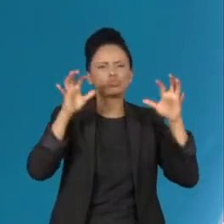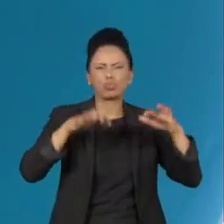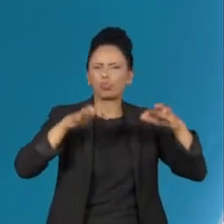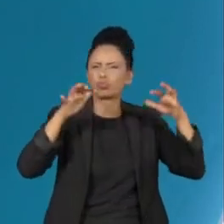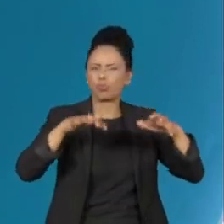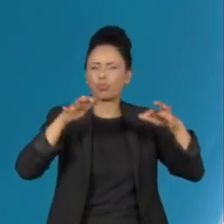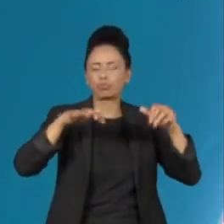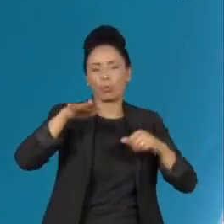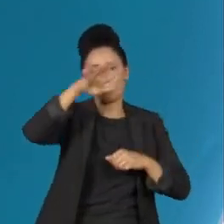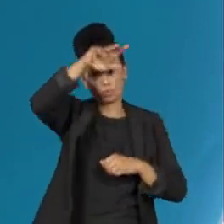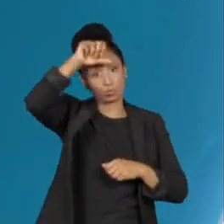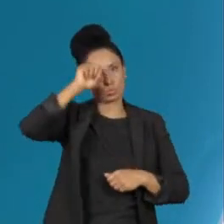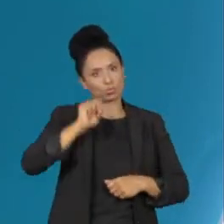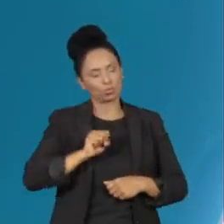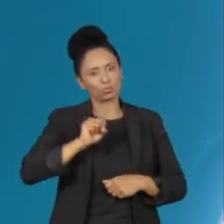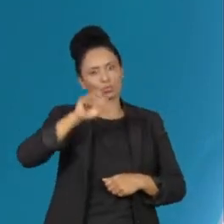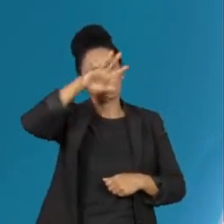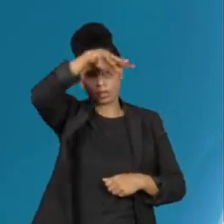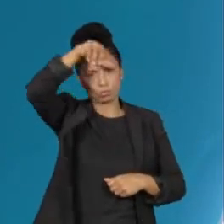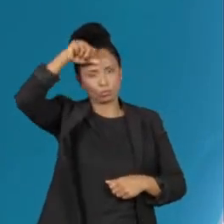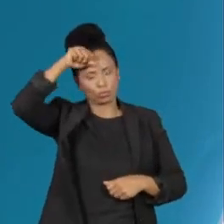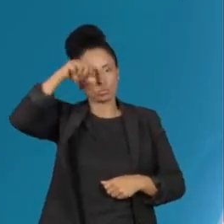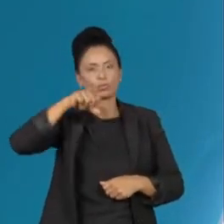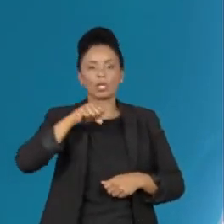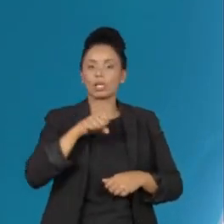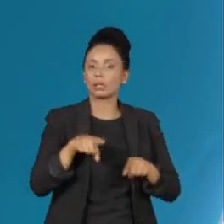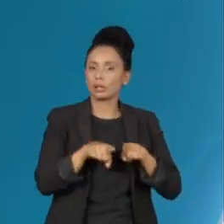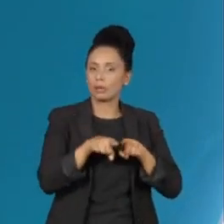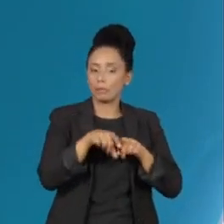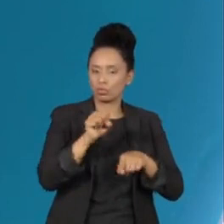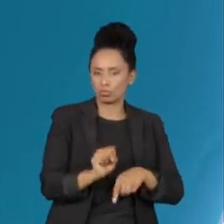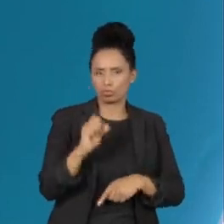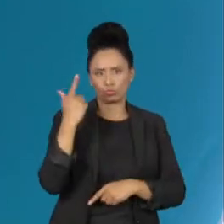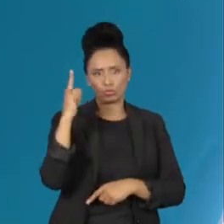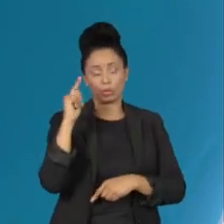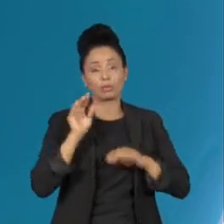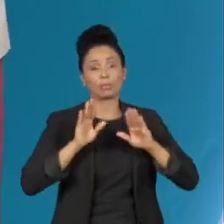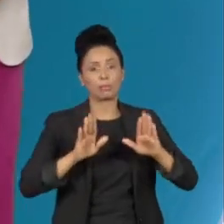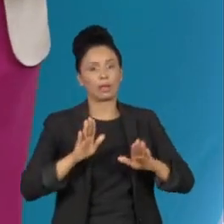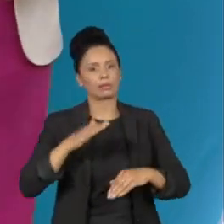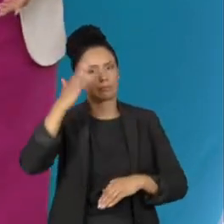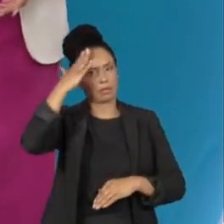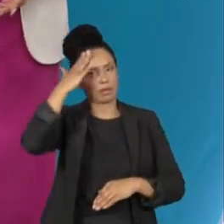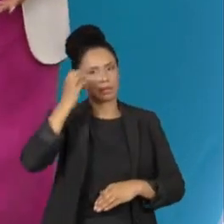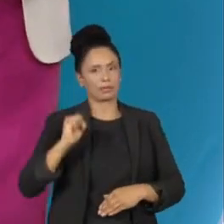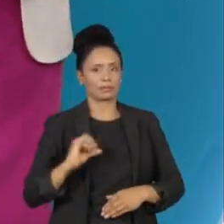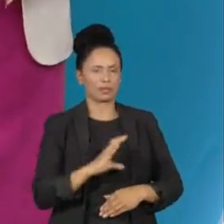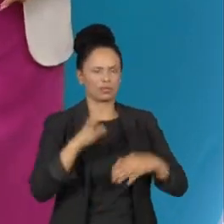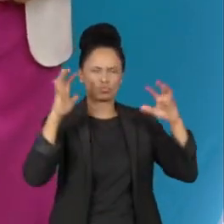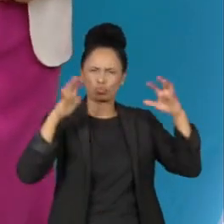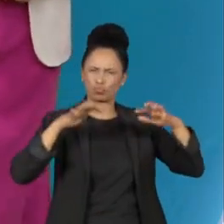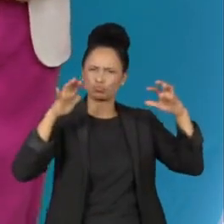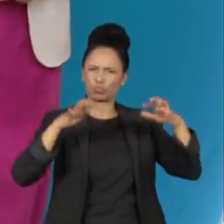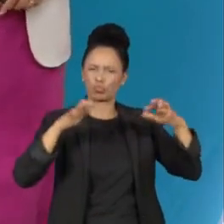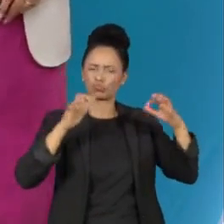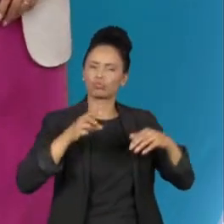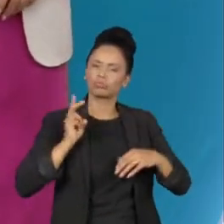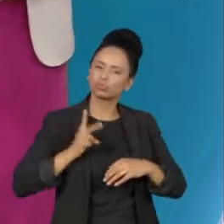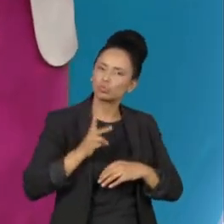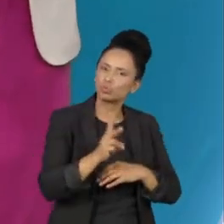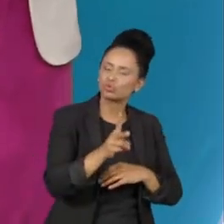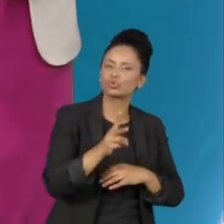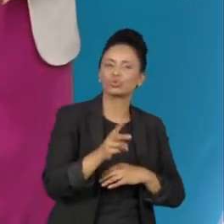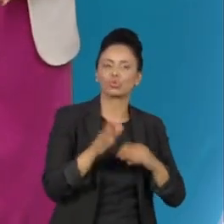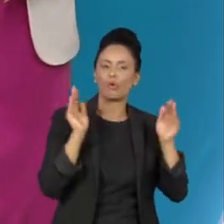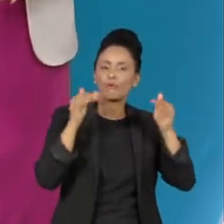de Mato Grosso e sul de Goiás. Já no estado do Paraná e de Santa Catarina, a chuva mais forte ainda segue concentrada em